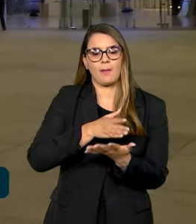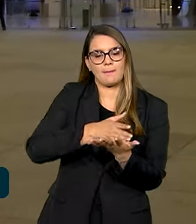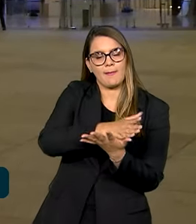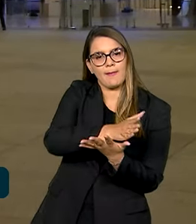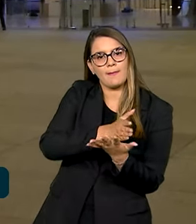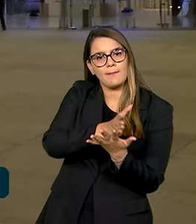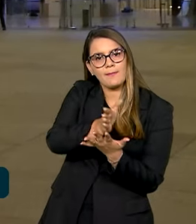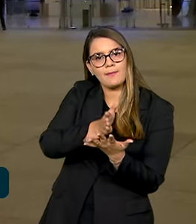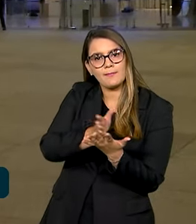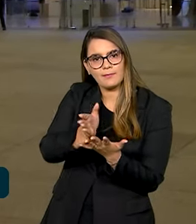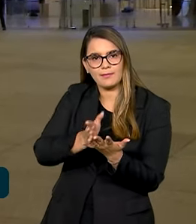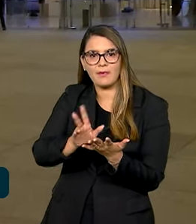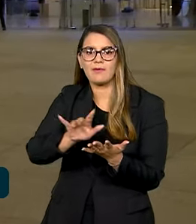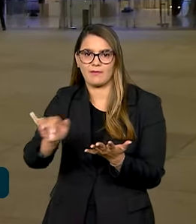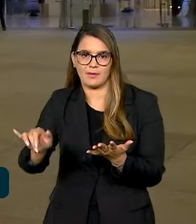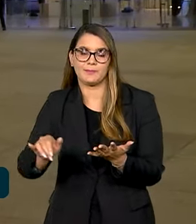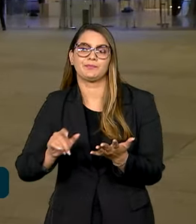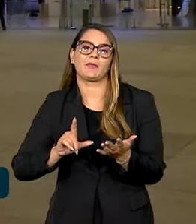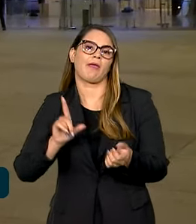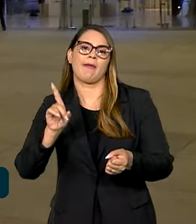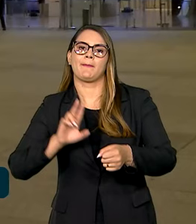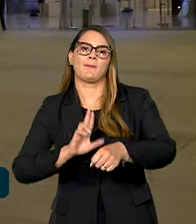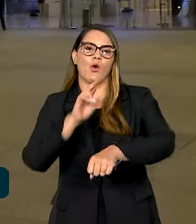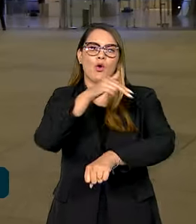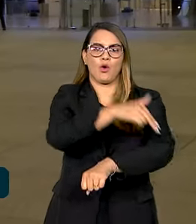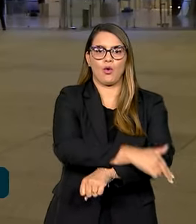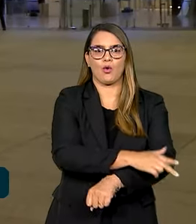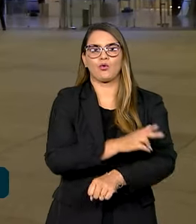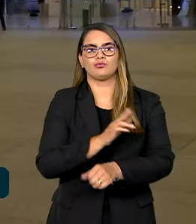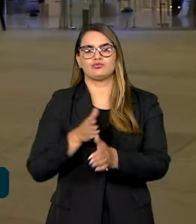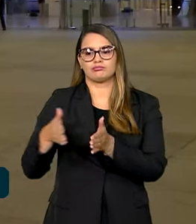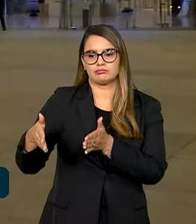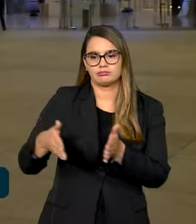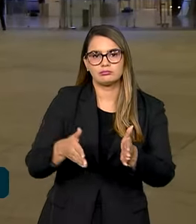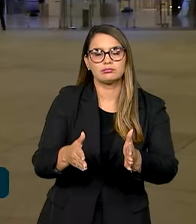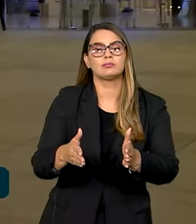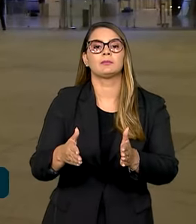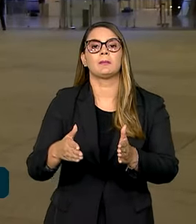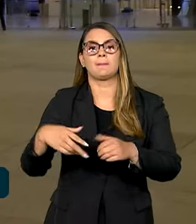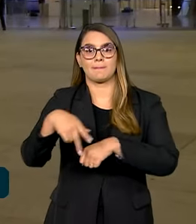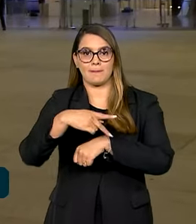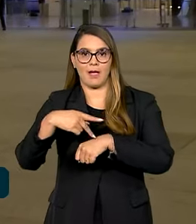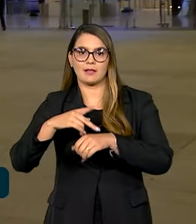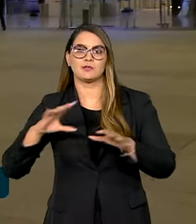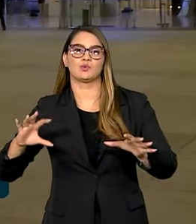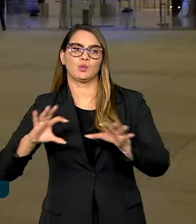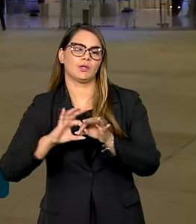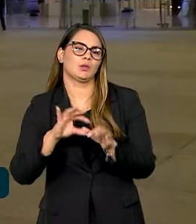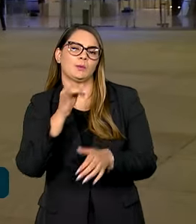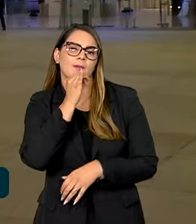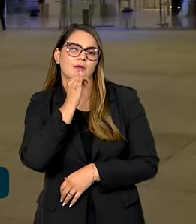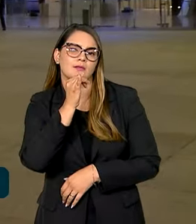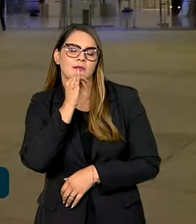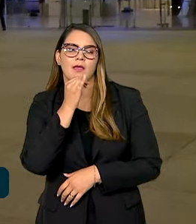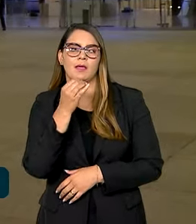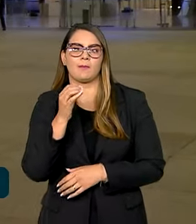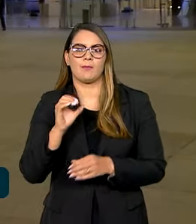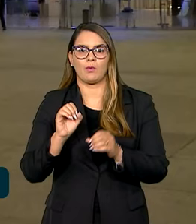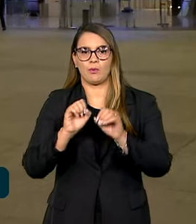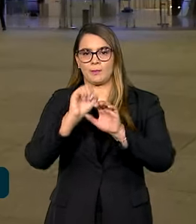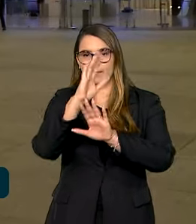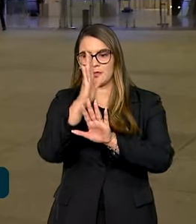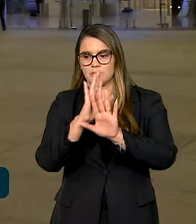a serem definidas. São pontes e rodovias unindo os países, ligando o Brasil, por exemplo, ao Oceano